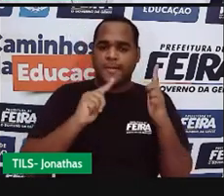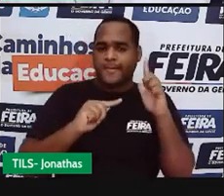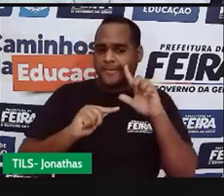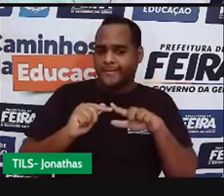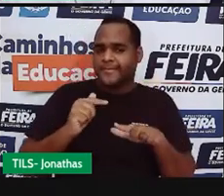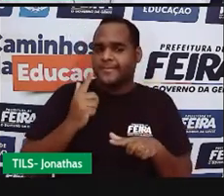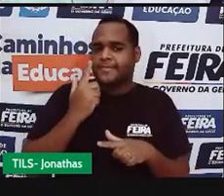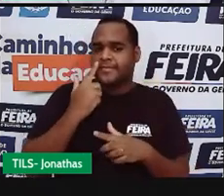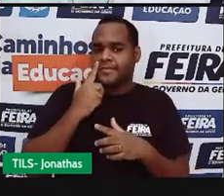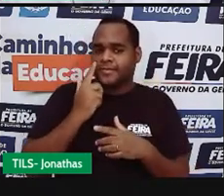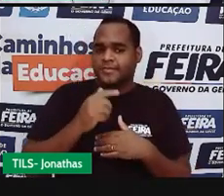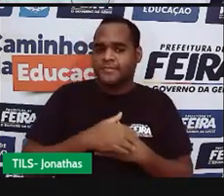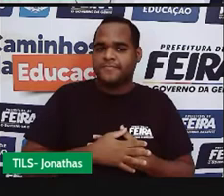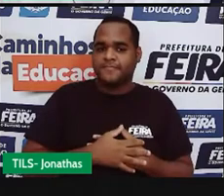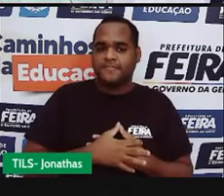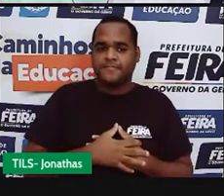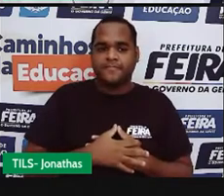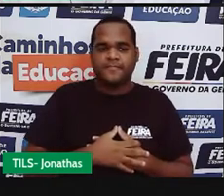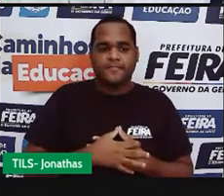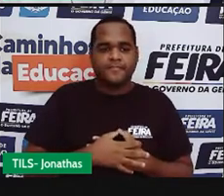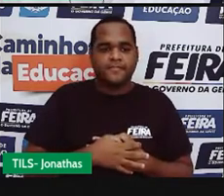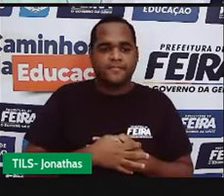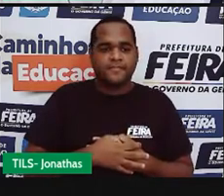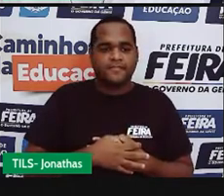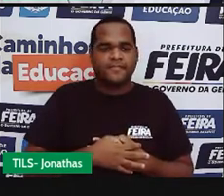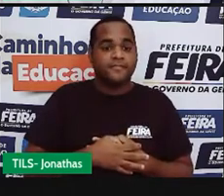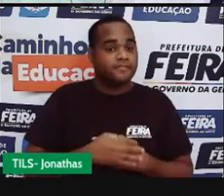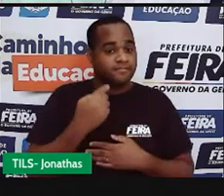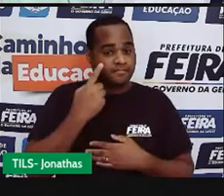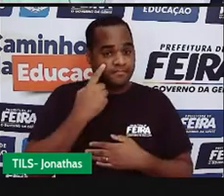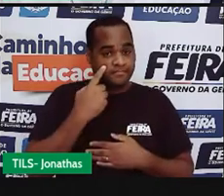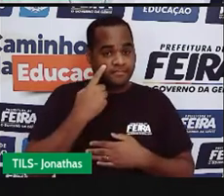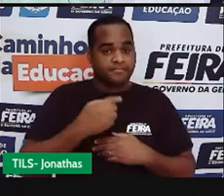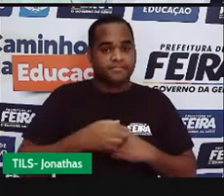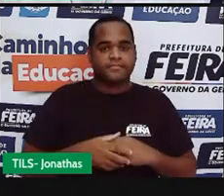para fazer isso, certo? Então, vamos lá.